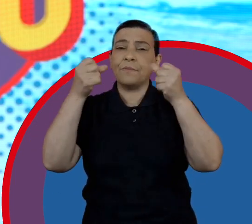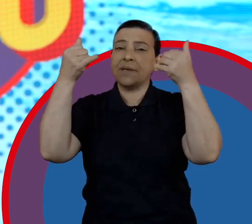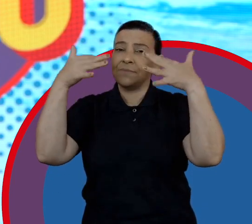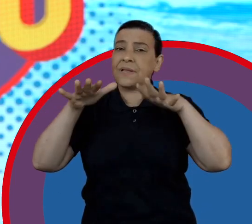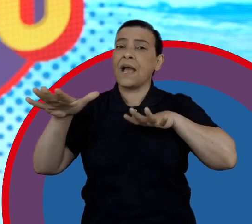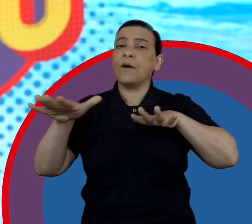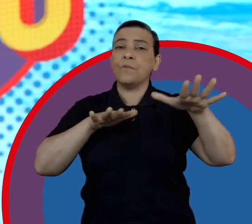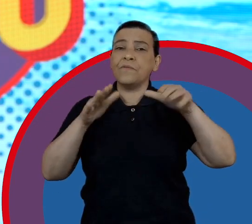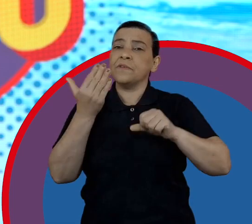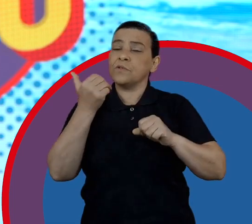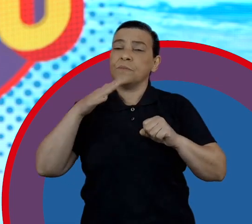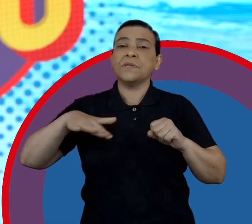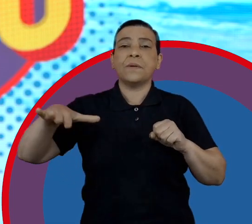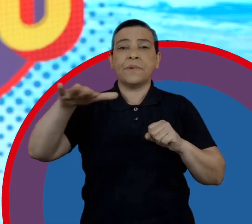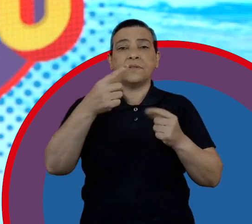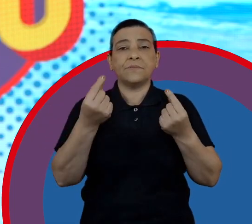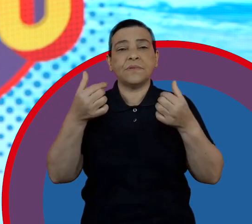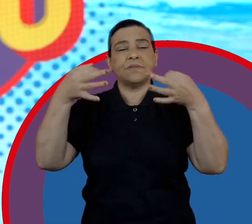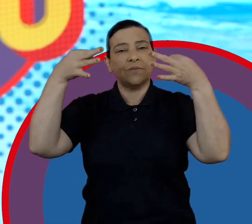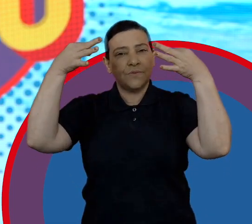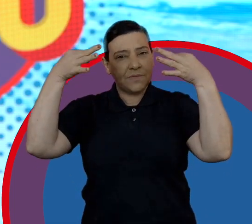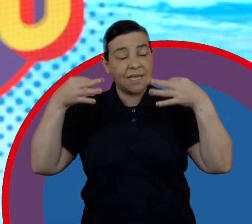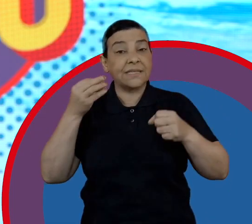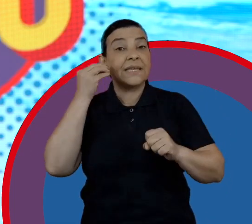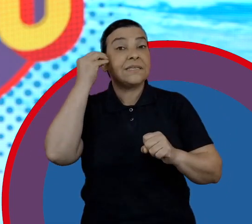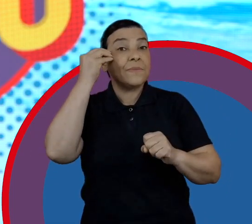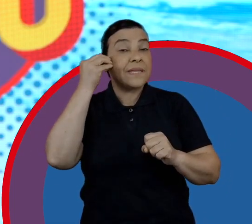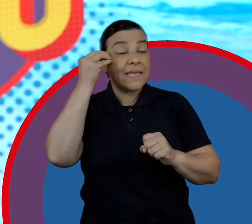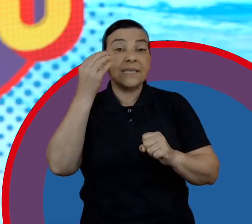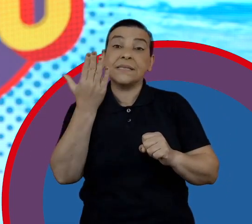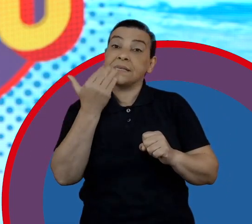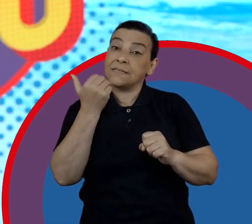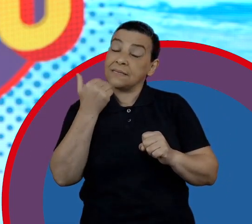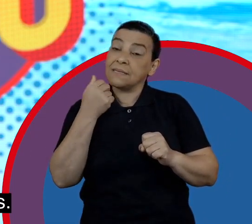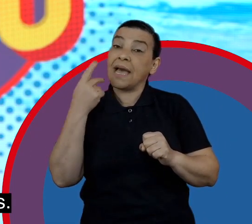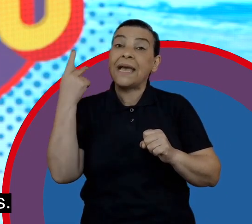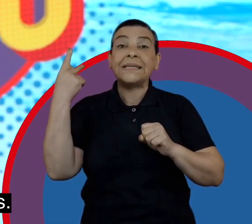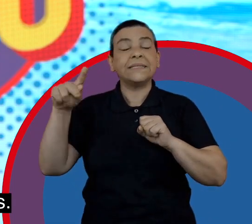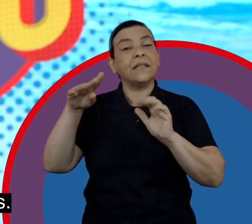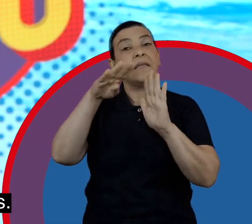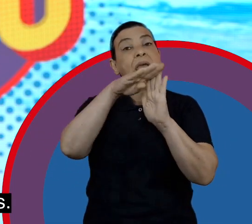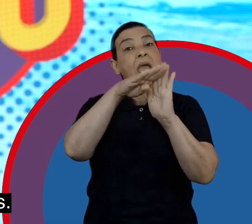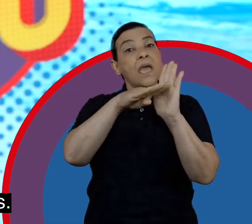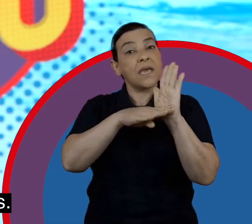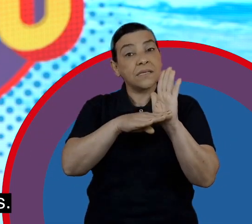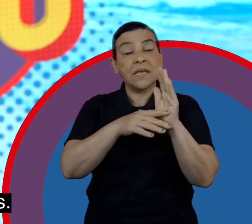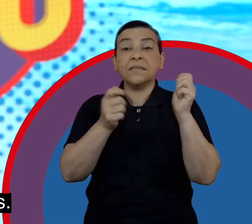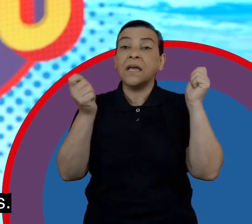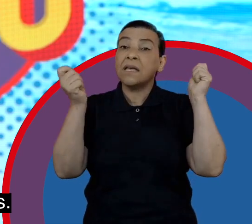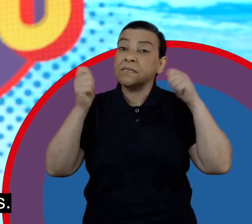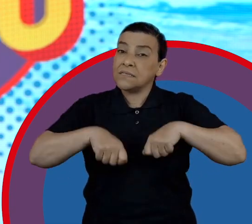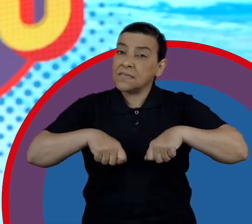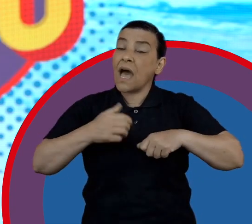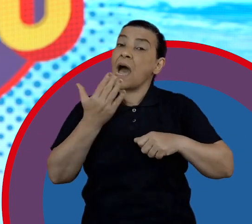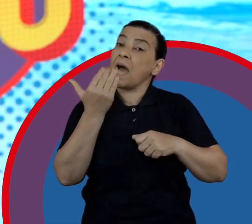através da experiência gastronômica Act for Food. Ele levou receitas com reaproveitamento integral de alimentos Então, na